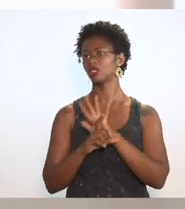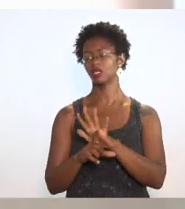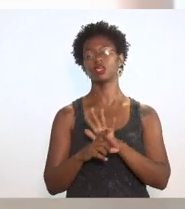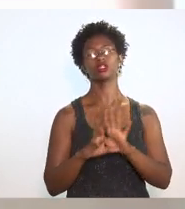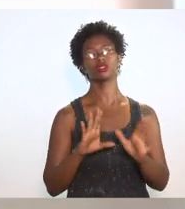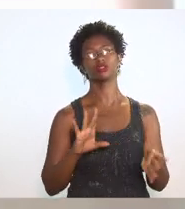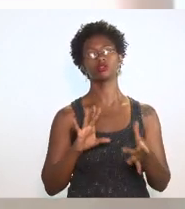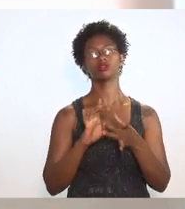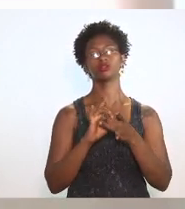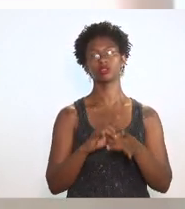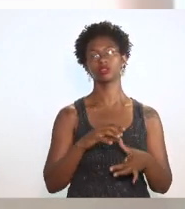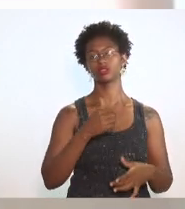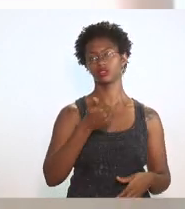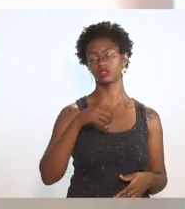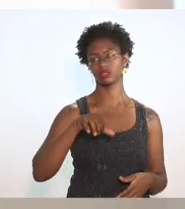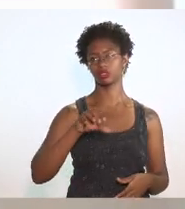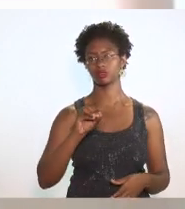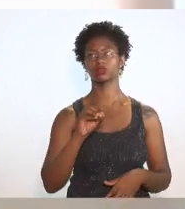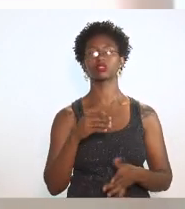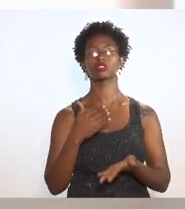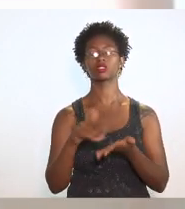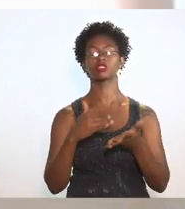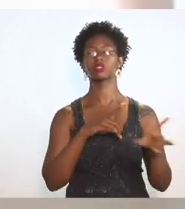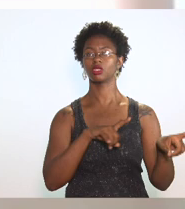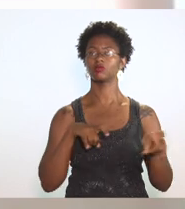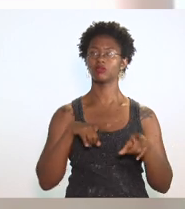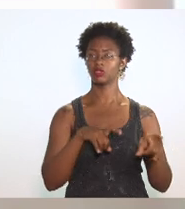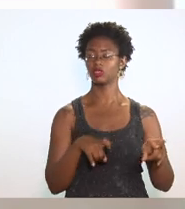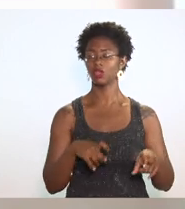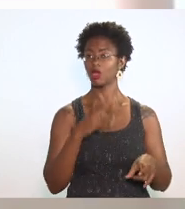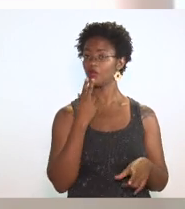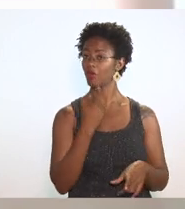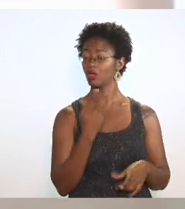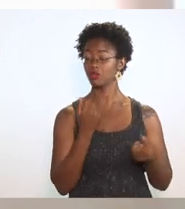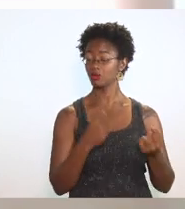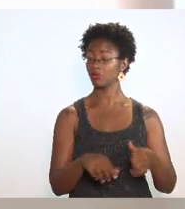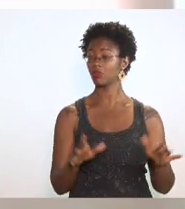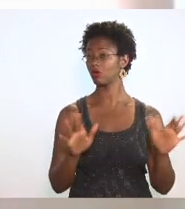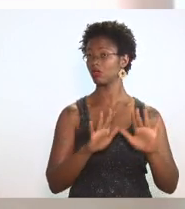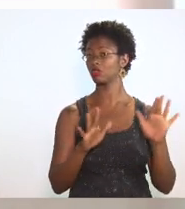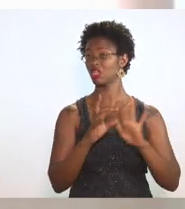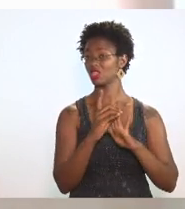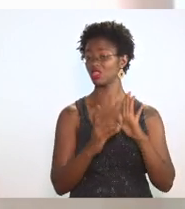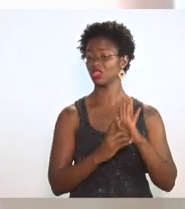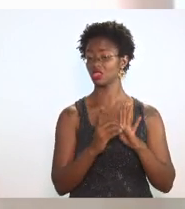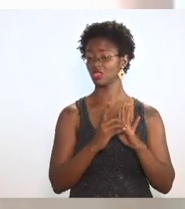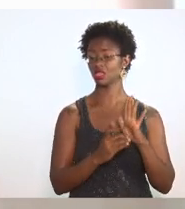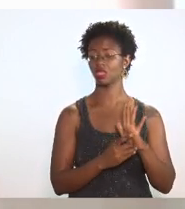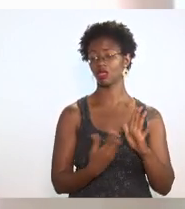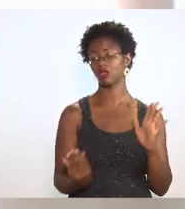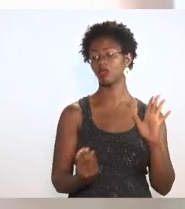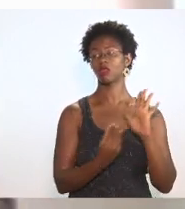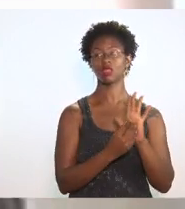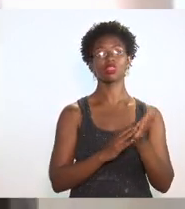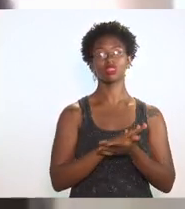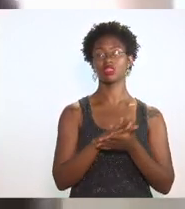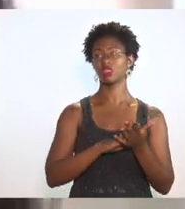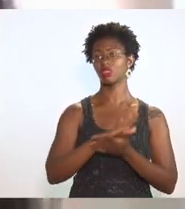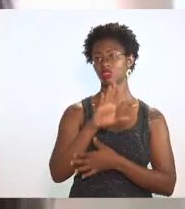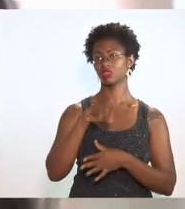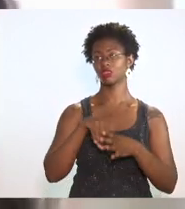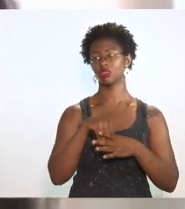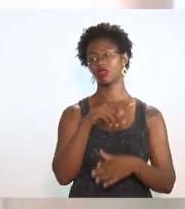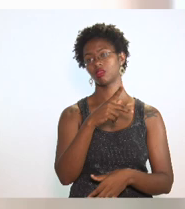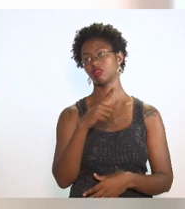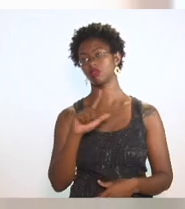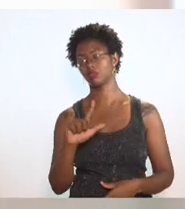então a Secretaria de Fazenda não vê necessidade desse decreto estar mencionado em nenhum lugar do projeto de lei.